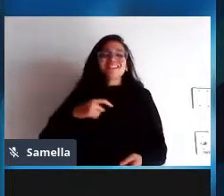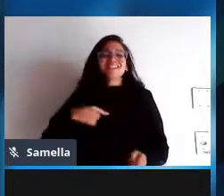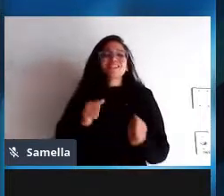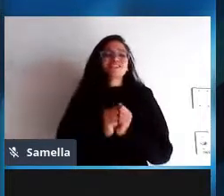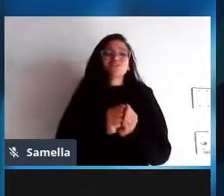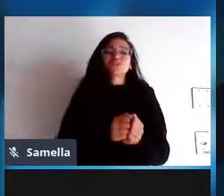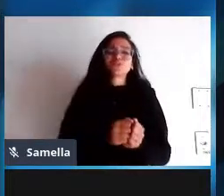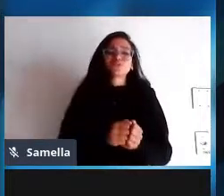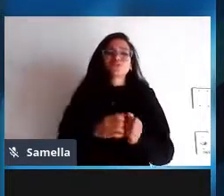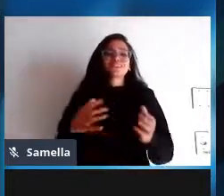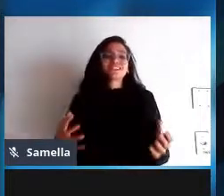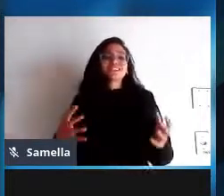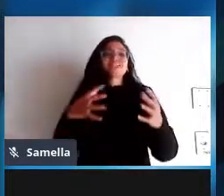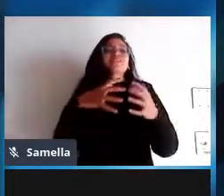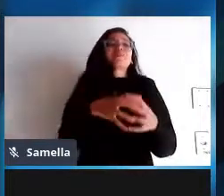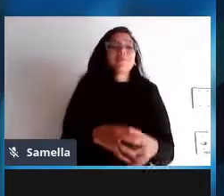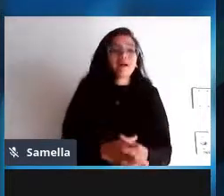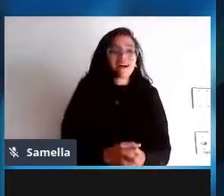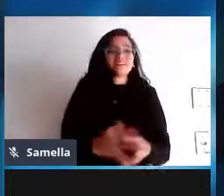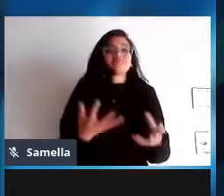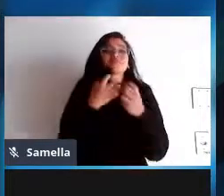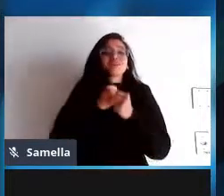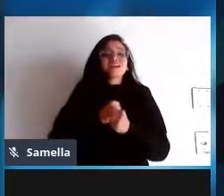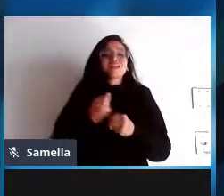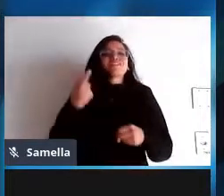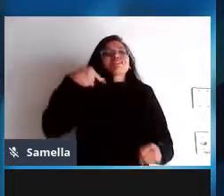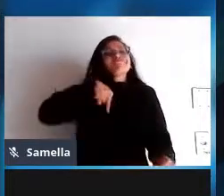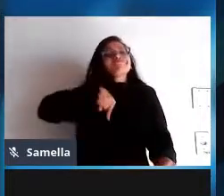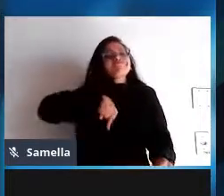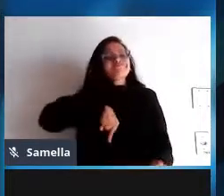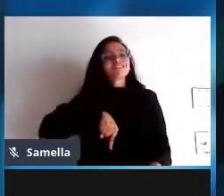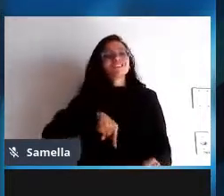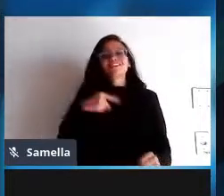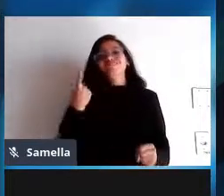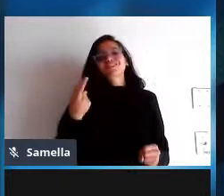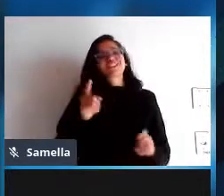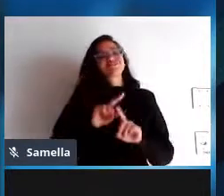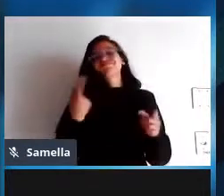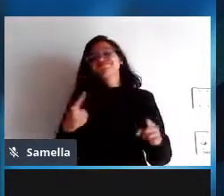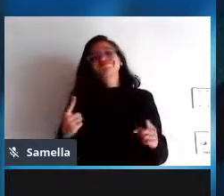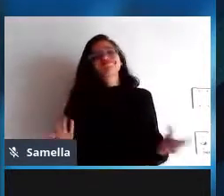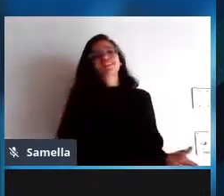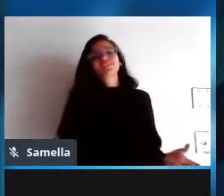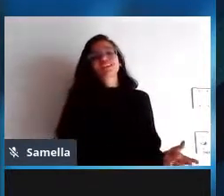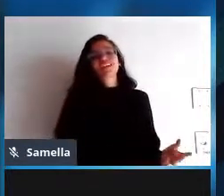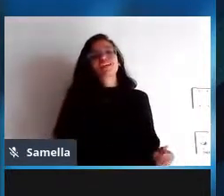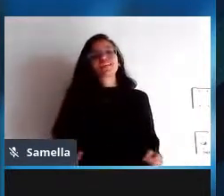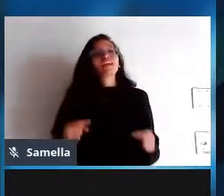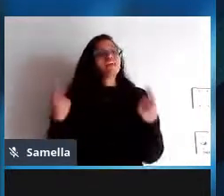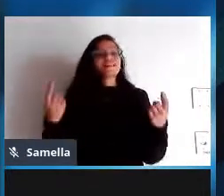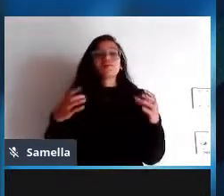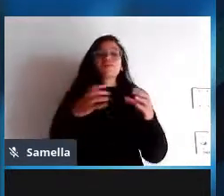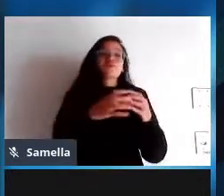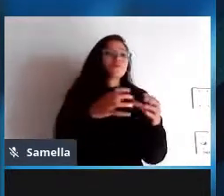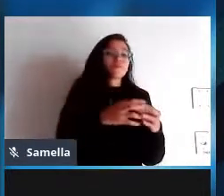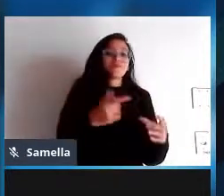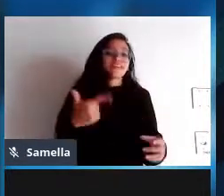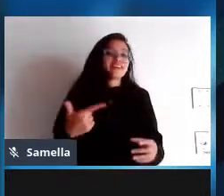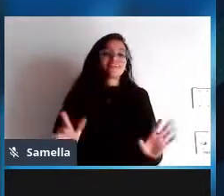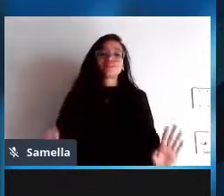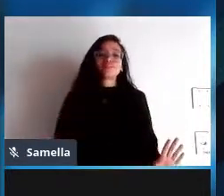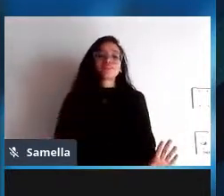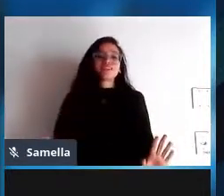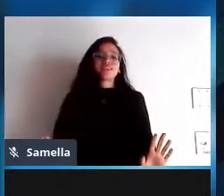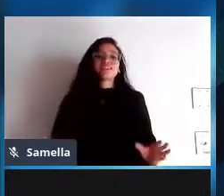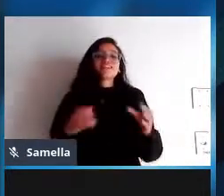pertencimento pertencer ao grupo isso não existe então também não há comunidade se isso acontece dentro